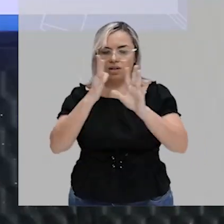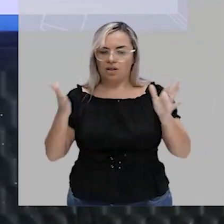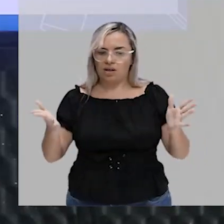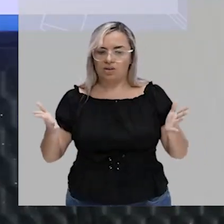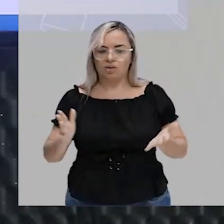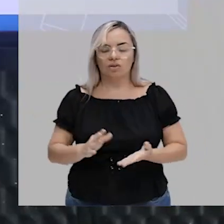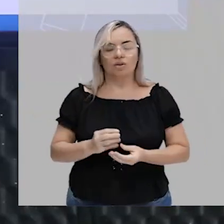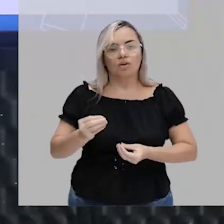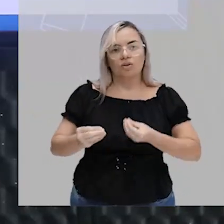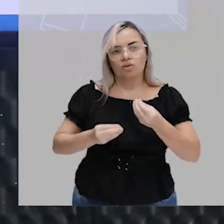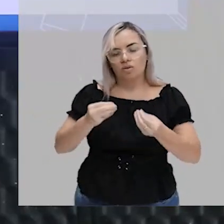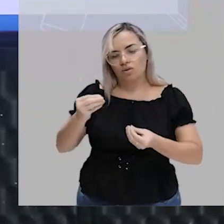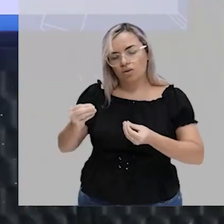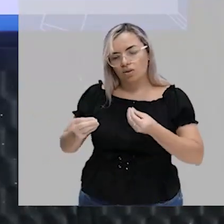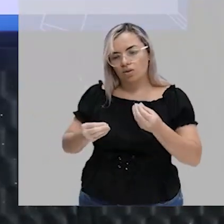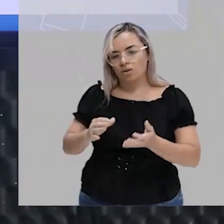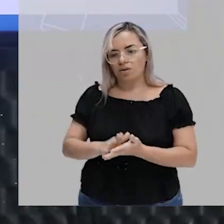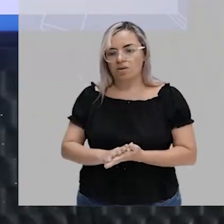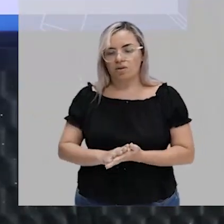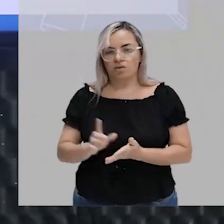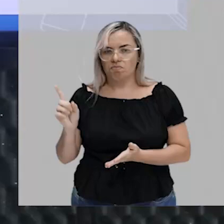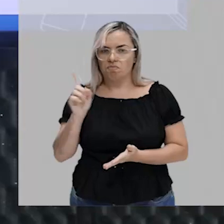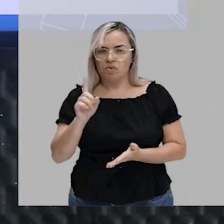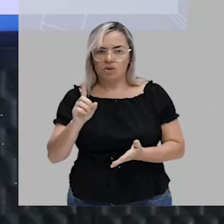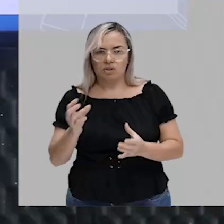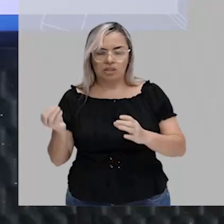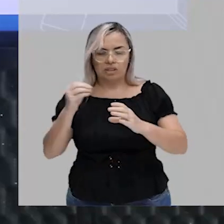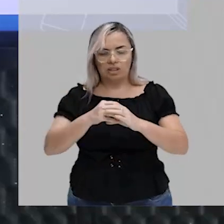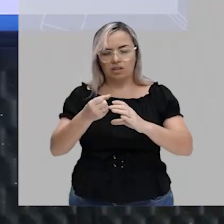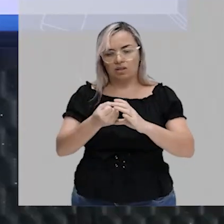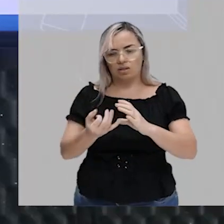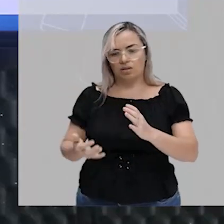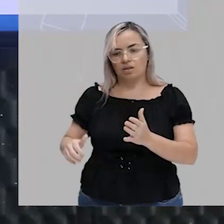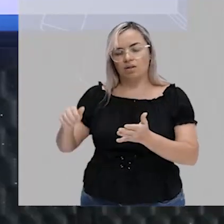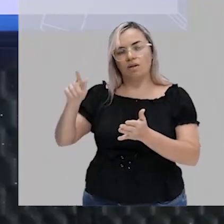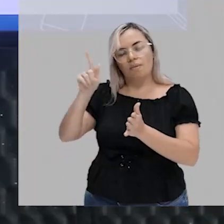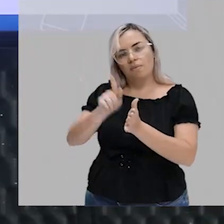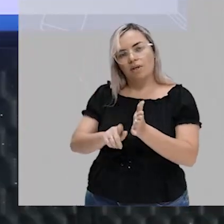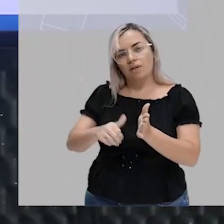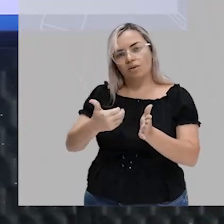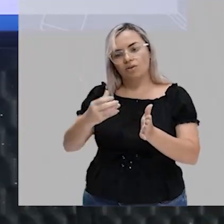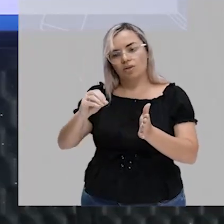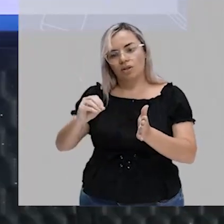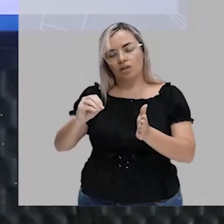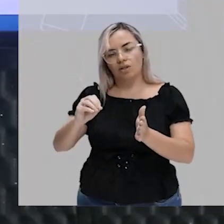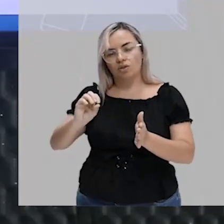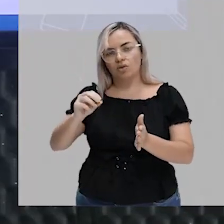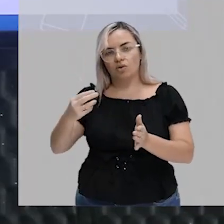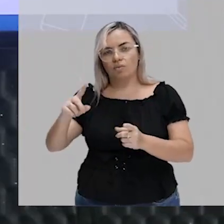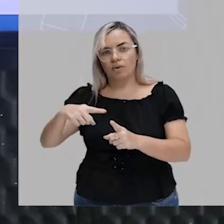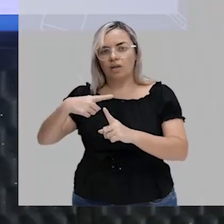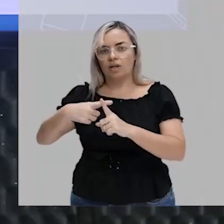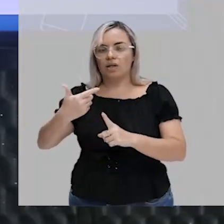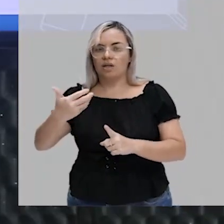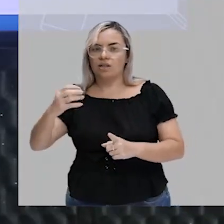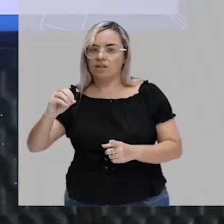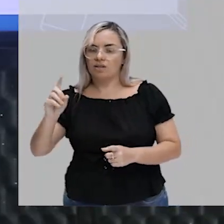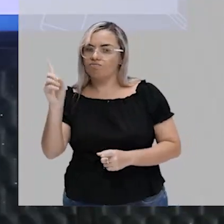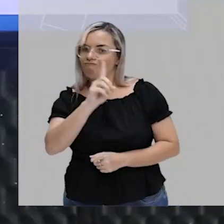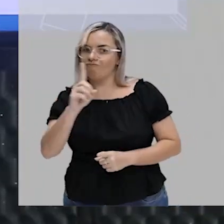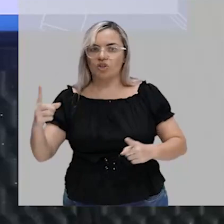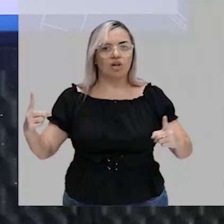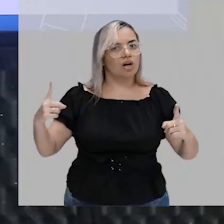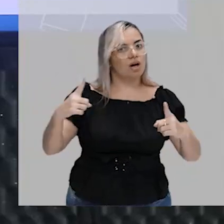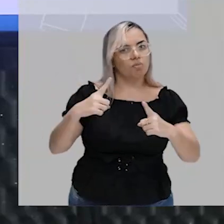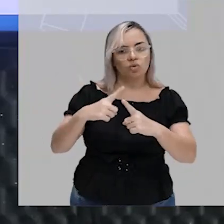por quê? Porque nem menos 10, nem mais 10 é múltiplo de 3. Se fosse, seria colocado, tá bom? Mas, nesse